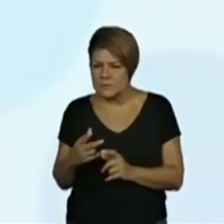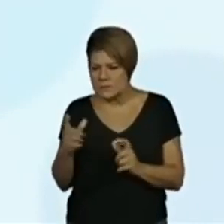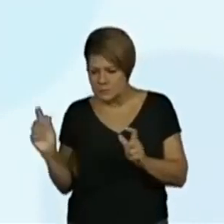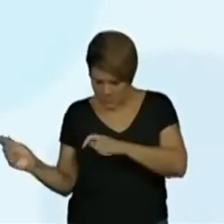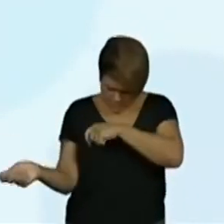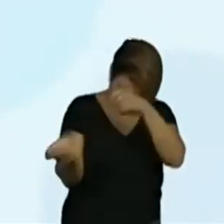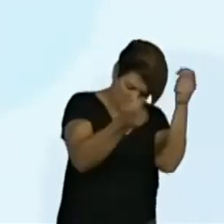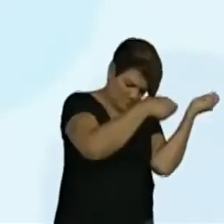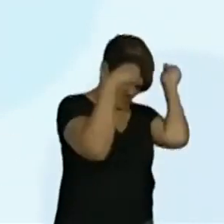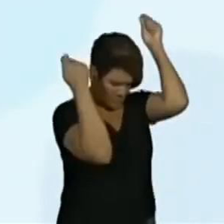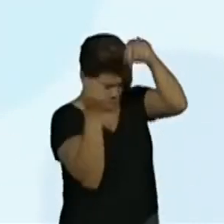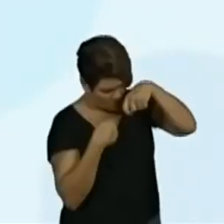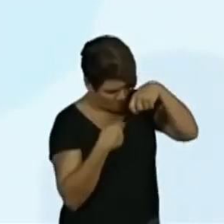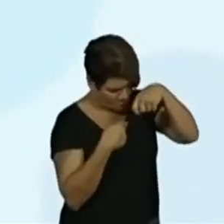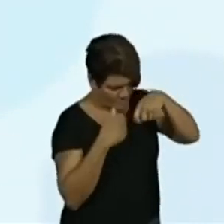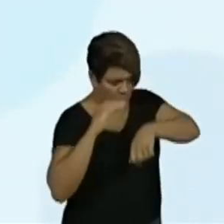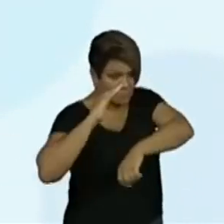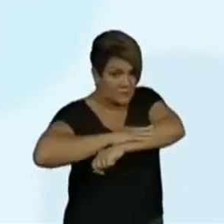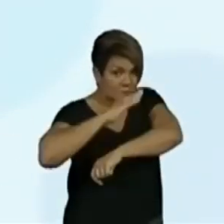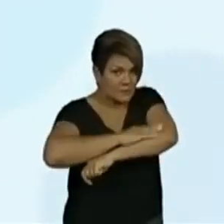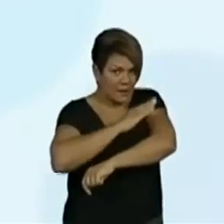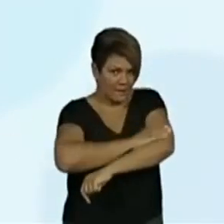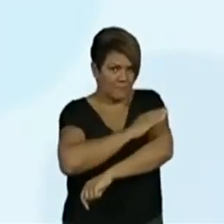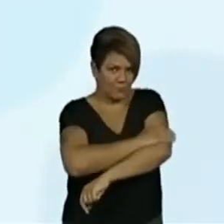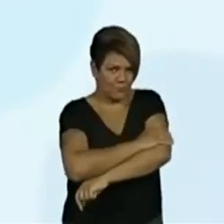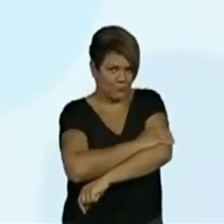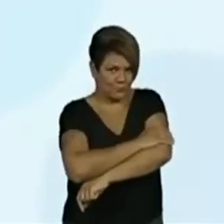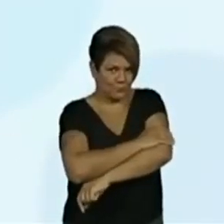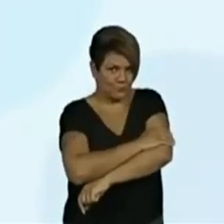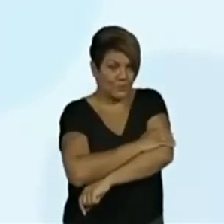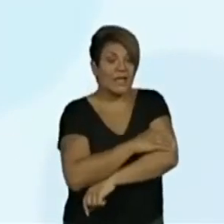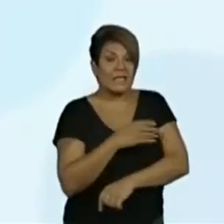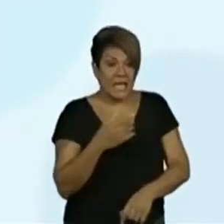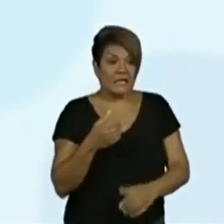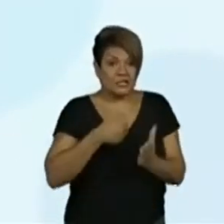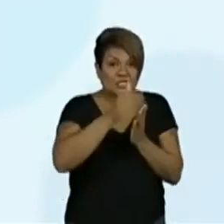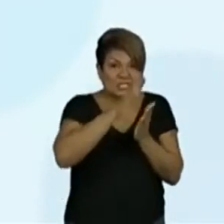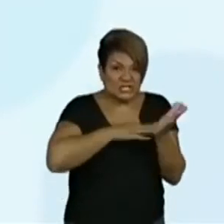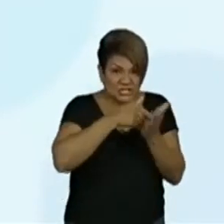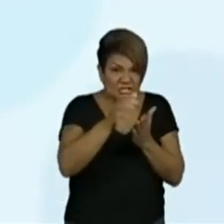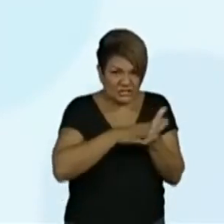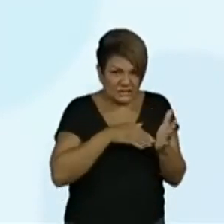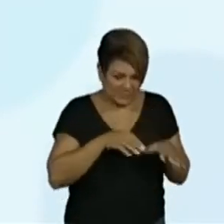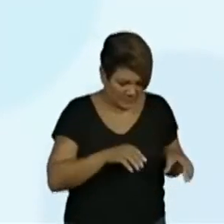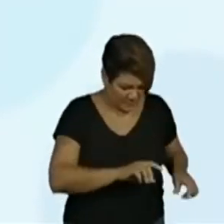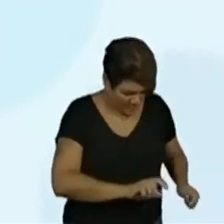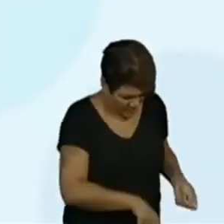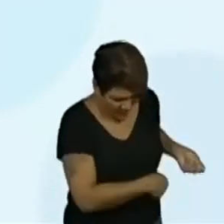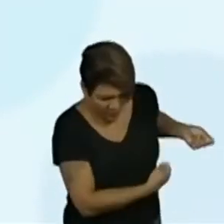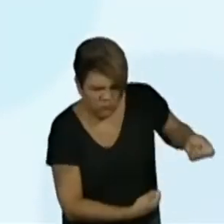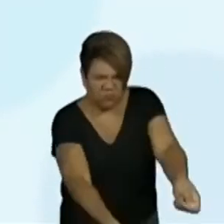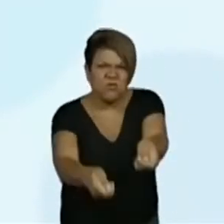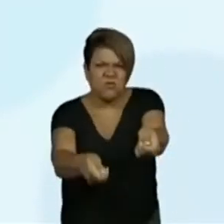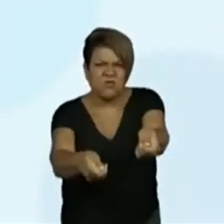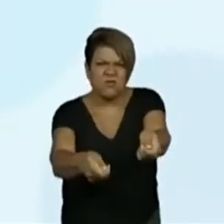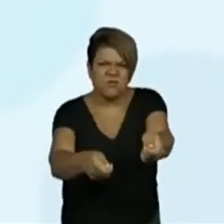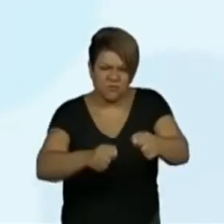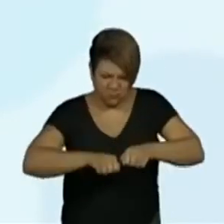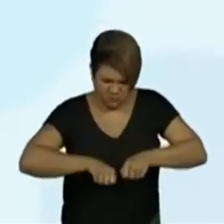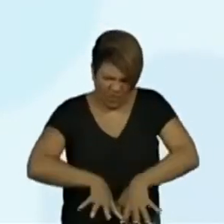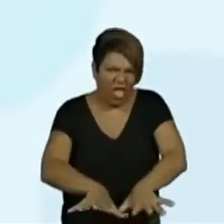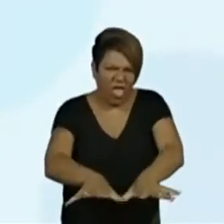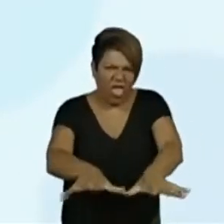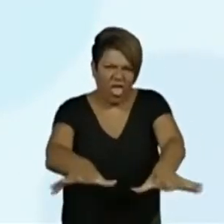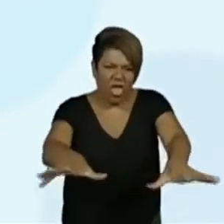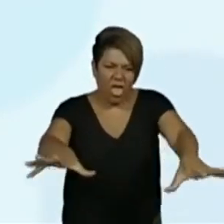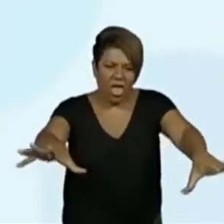jogaria uma tinta para acabar com aquele lago. Por que será que ele queria acabar com esse lago?